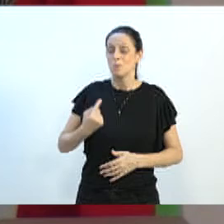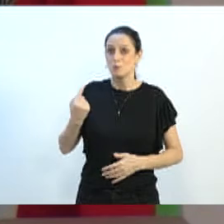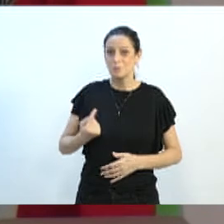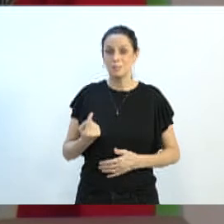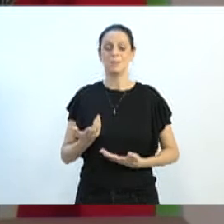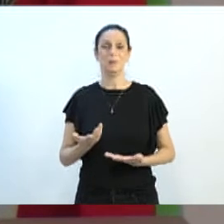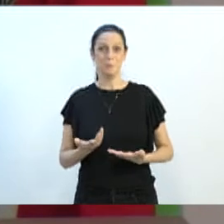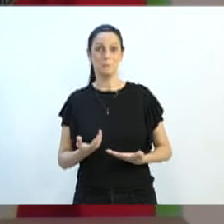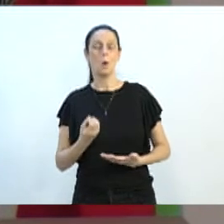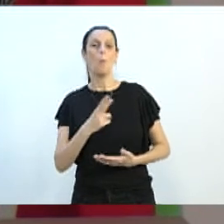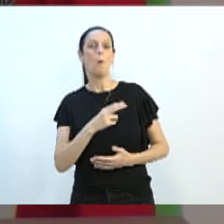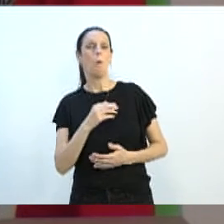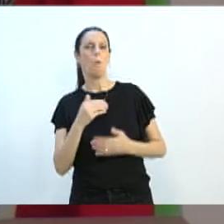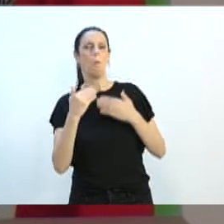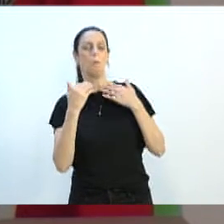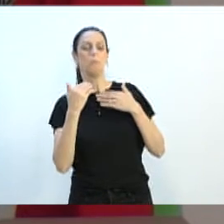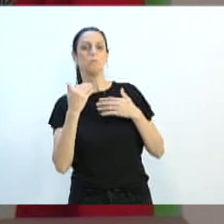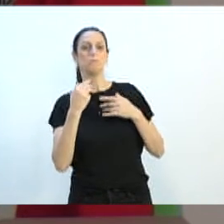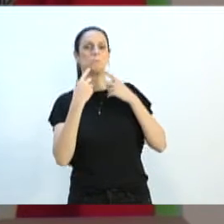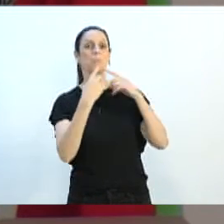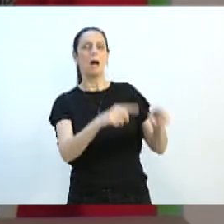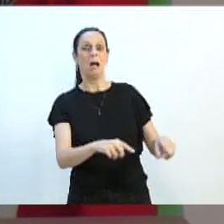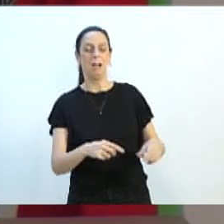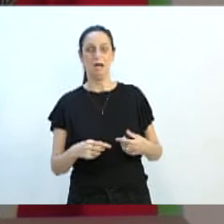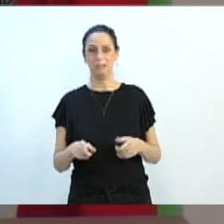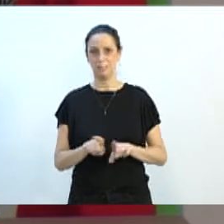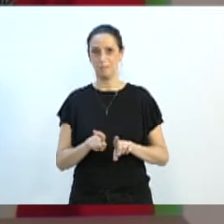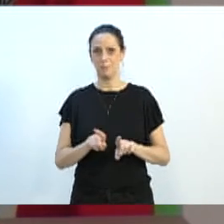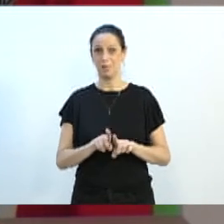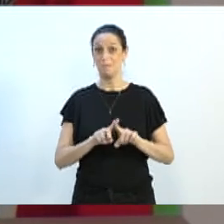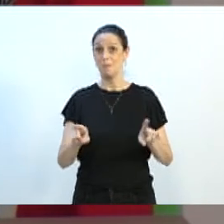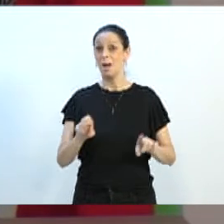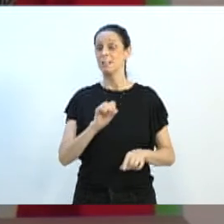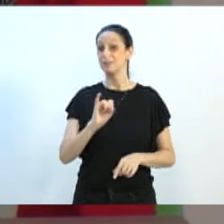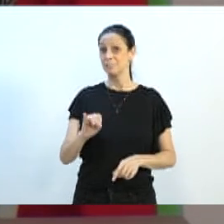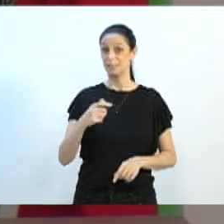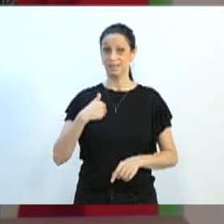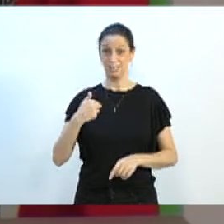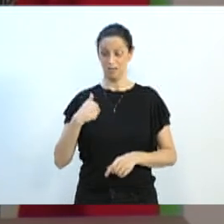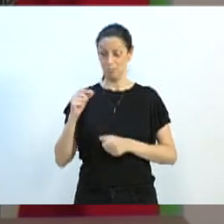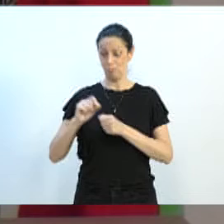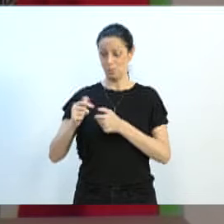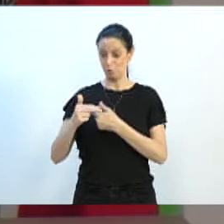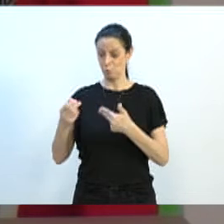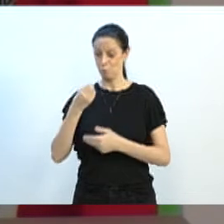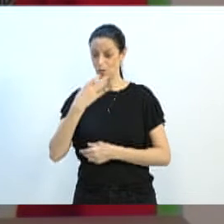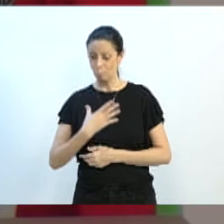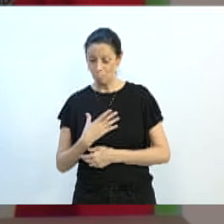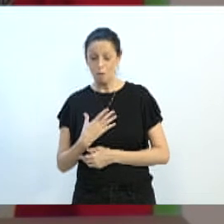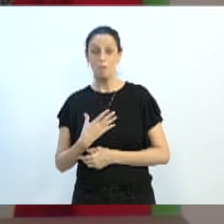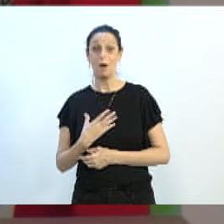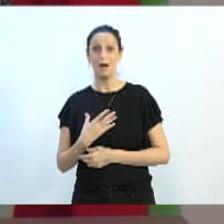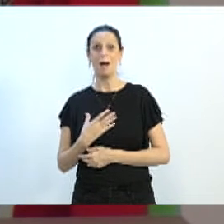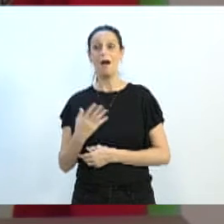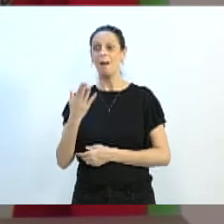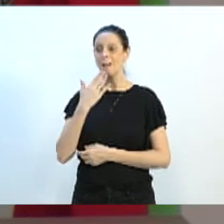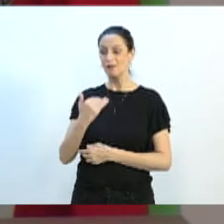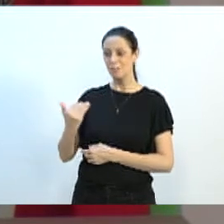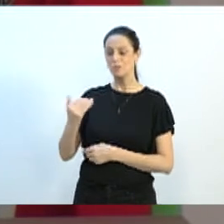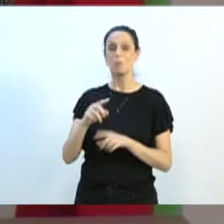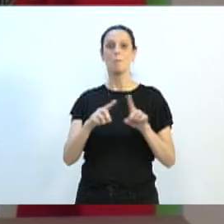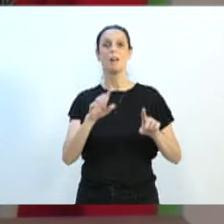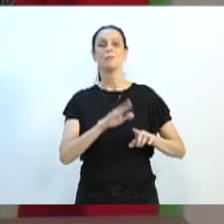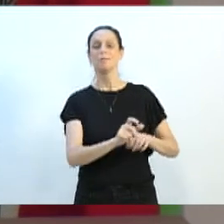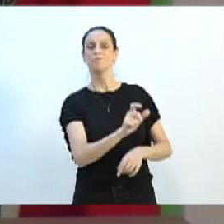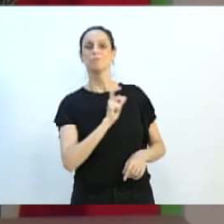ou as críticas sempre vêm para o mandatário. Os momentos ruins e os momentos bons. Só que a gente não faz nada, a